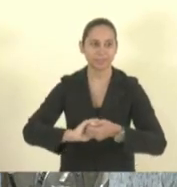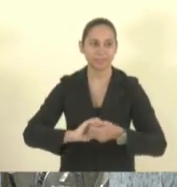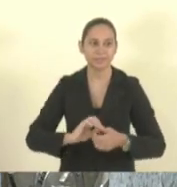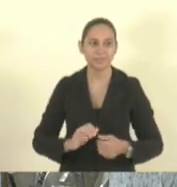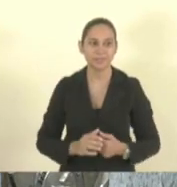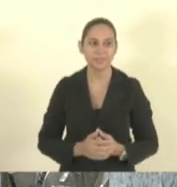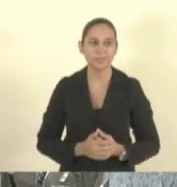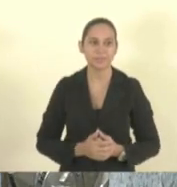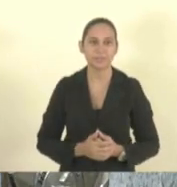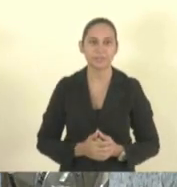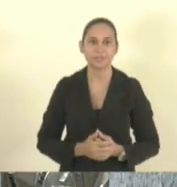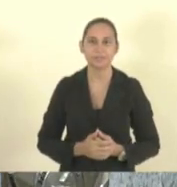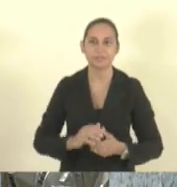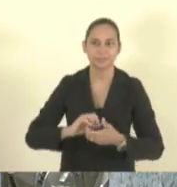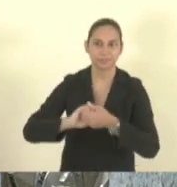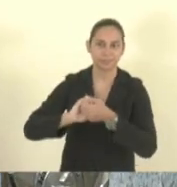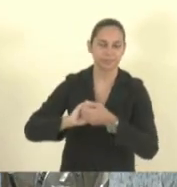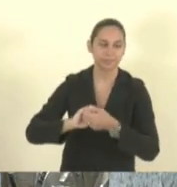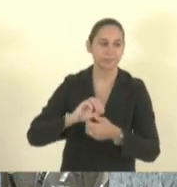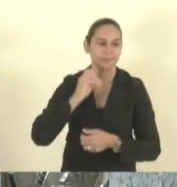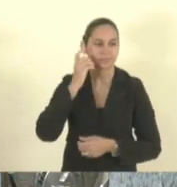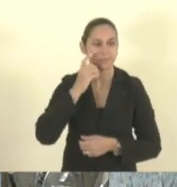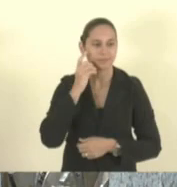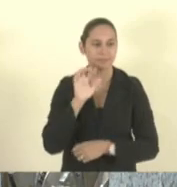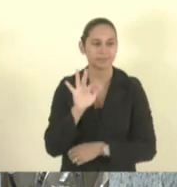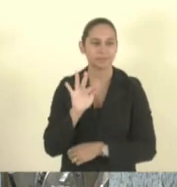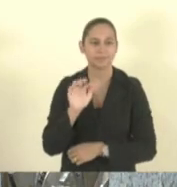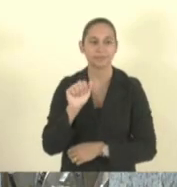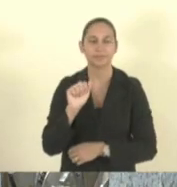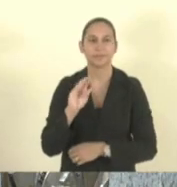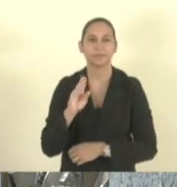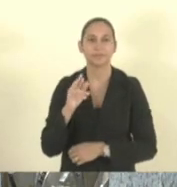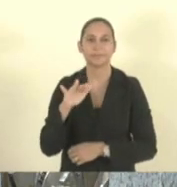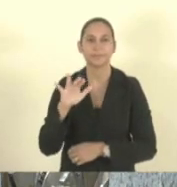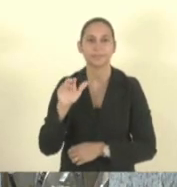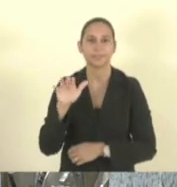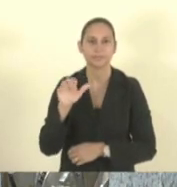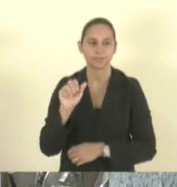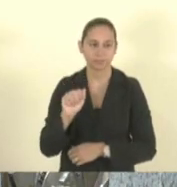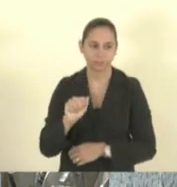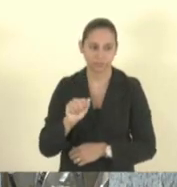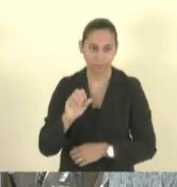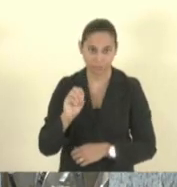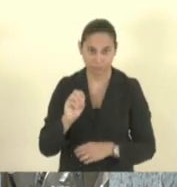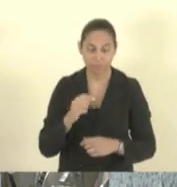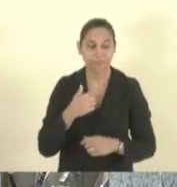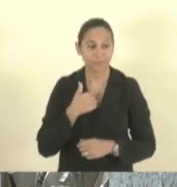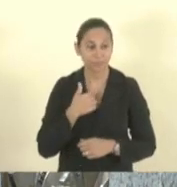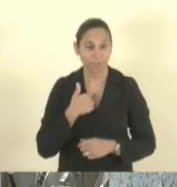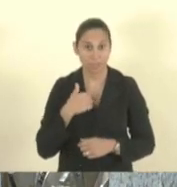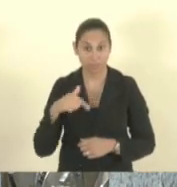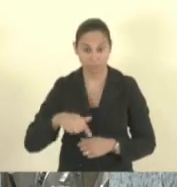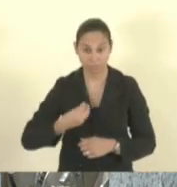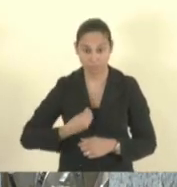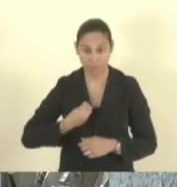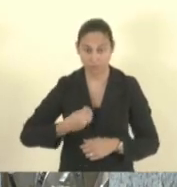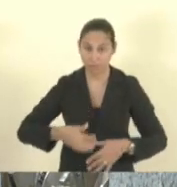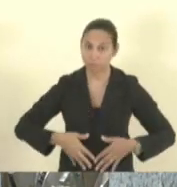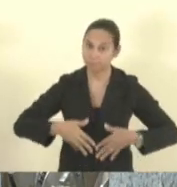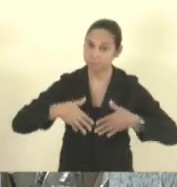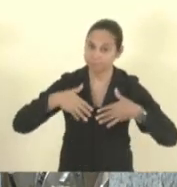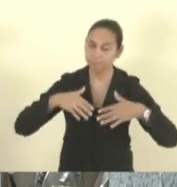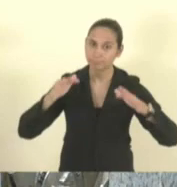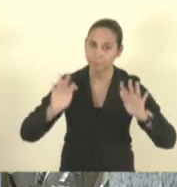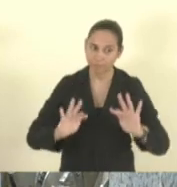agradecer também a Fabrício Gandini o Ministério se sente honrado de estar aqui e ao mesmo